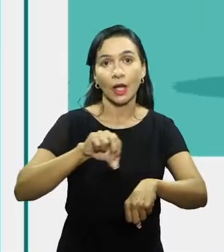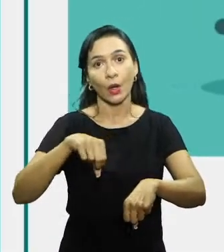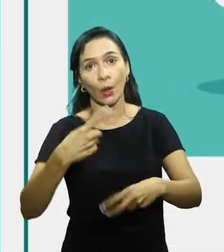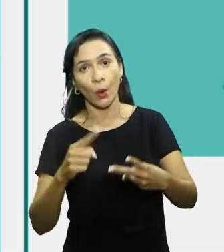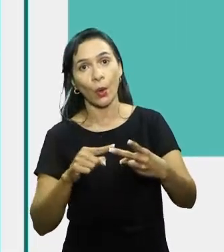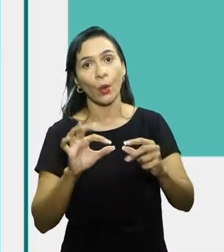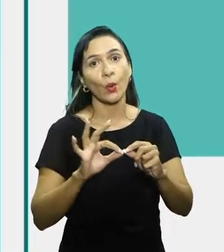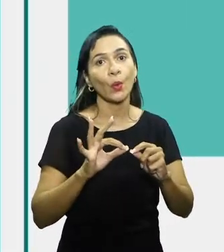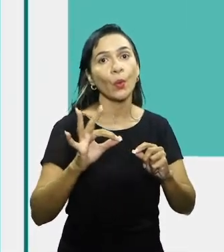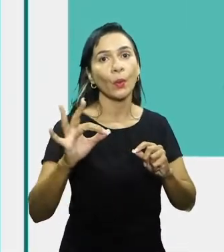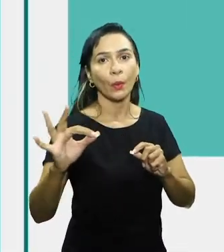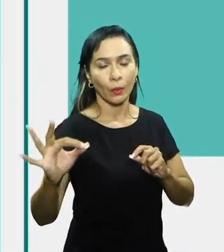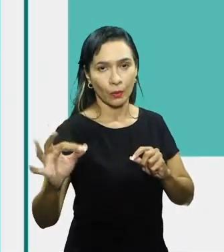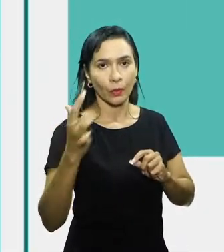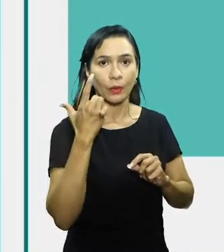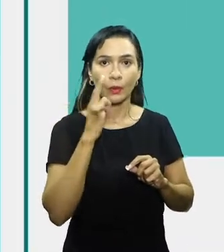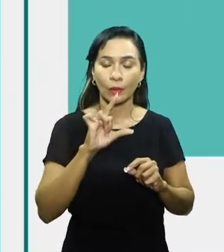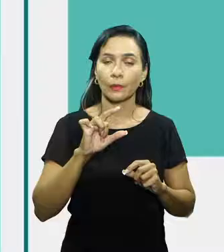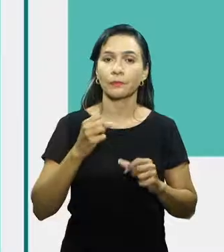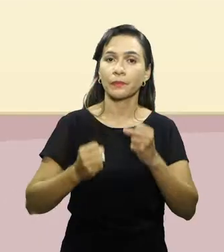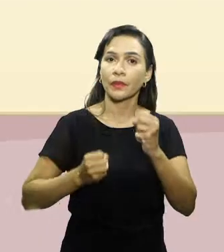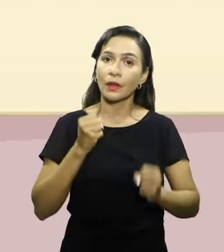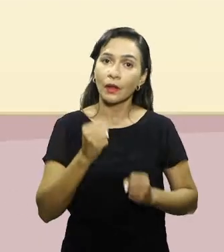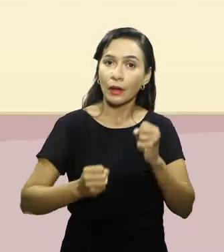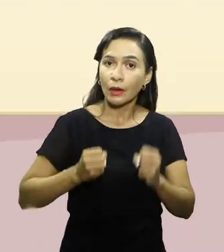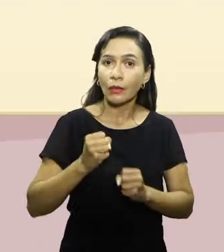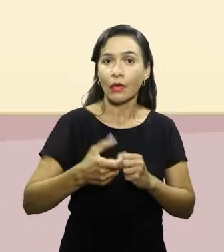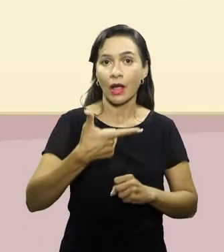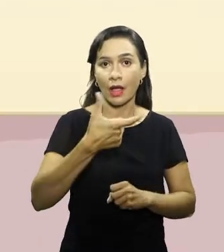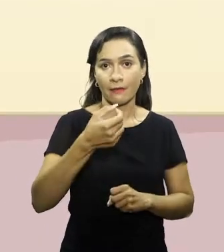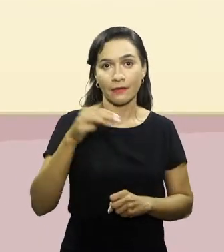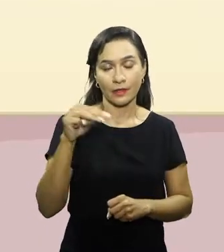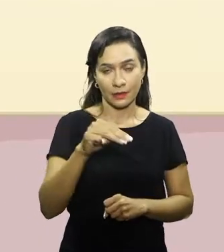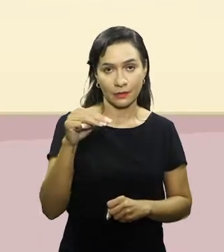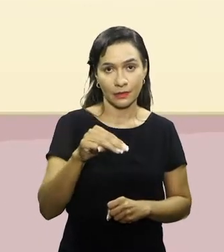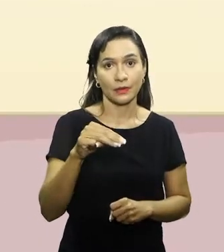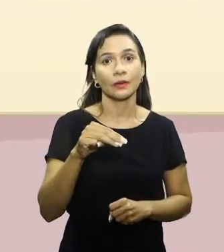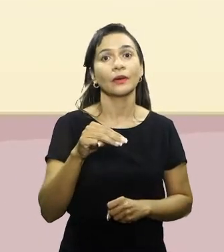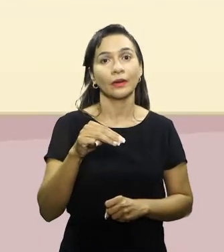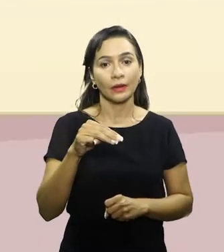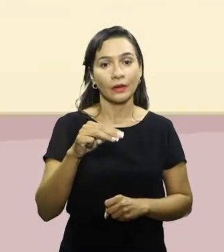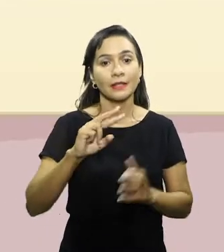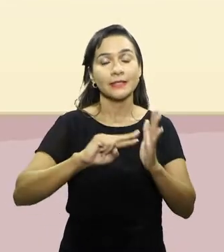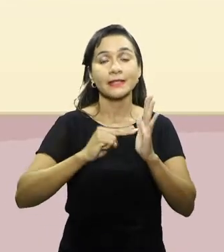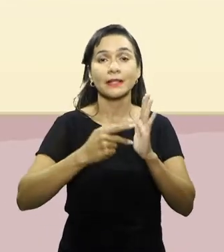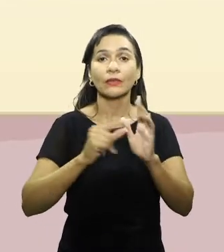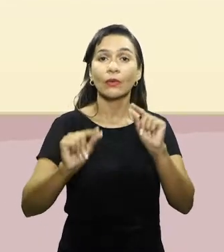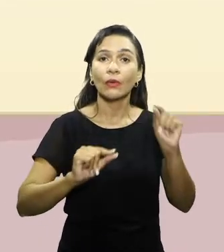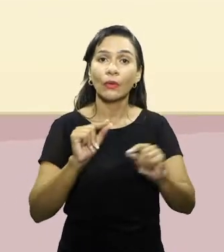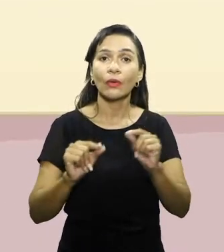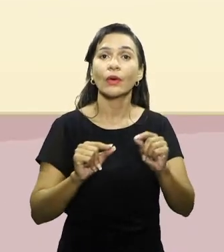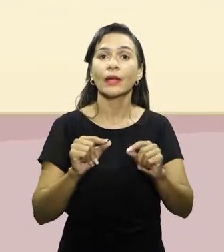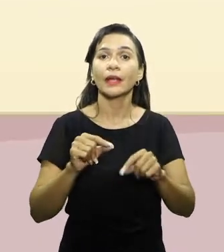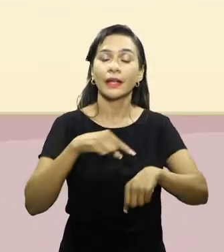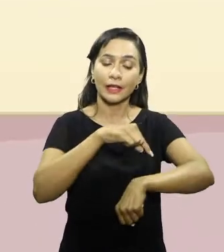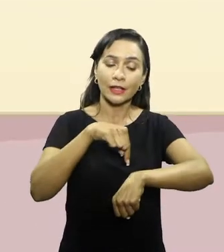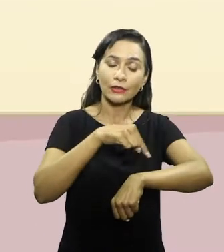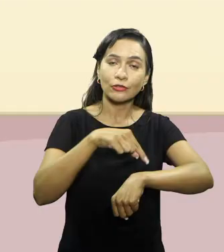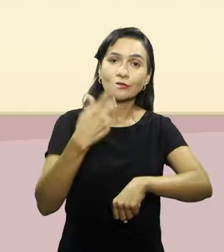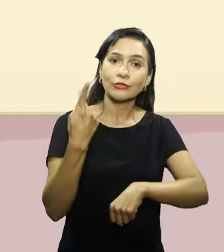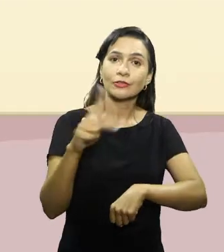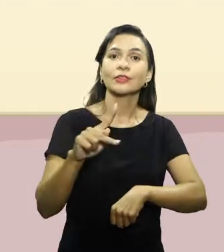distância. Ou seja, correr por 20 minutos quer dizer que o volume do seu treino foi de 20 minutos.